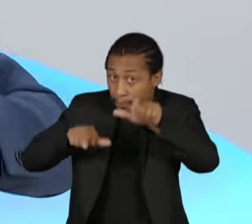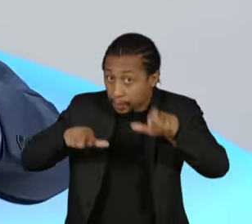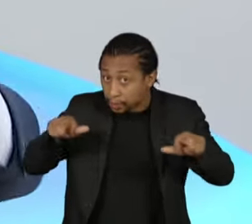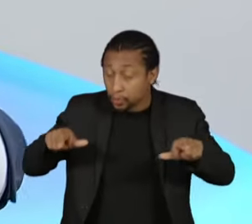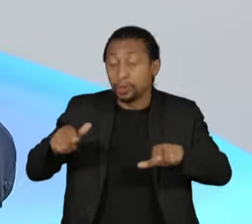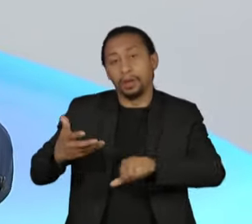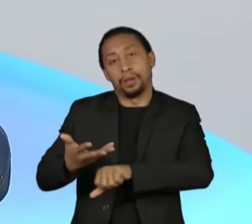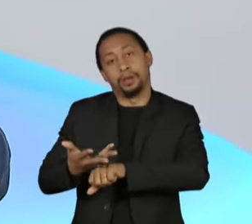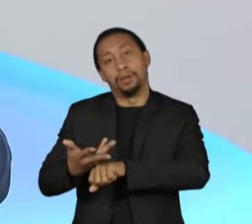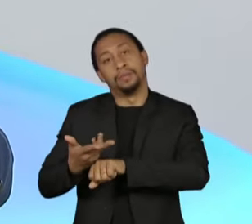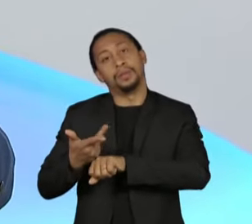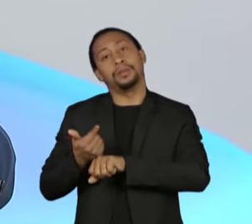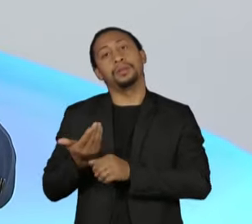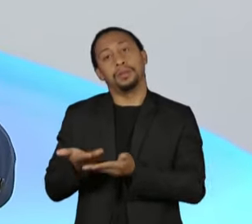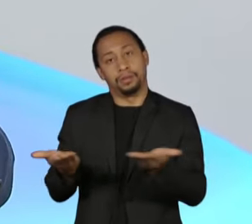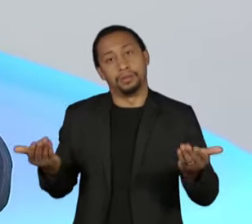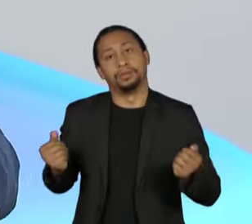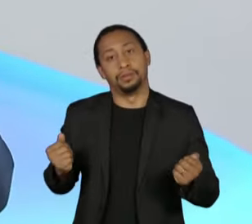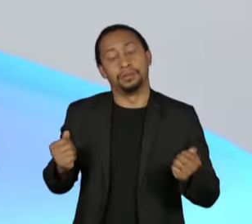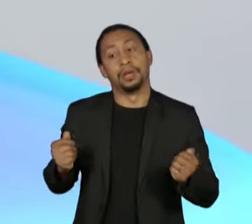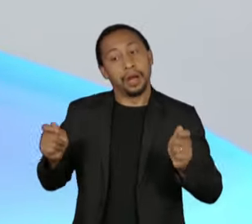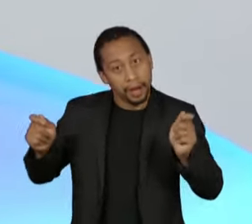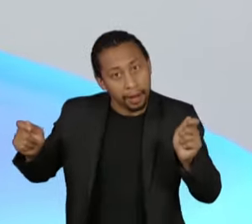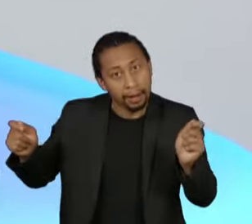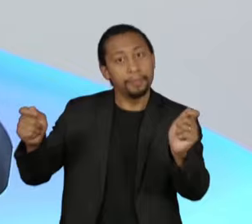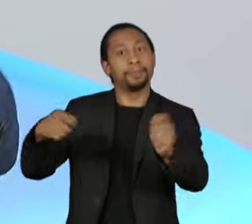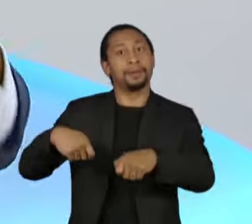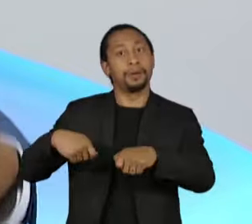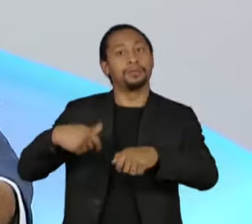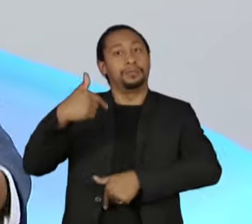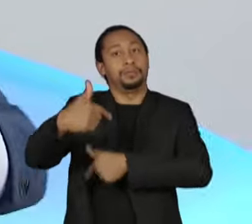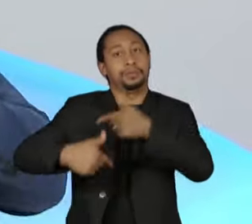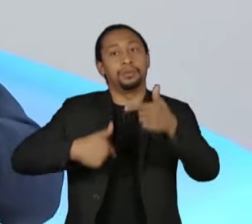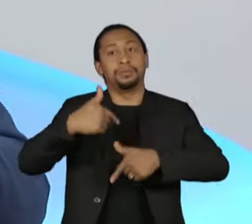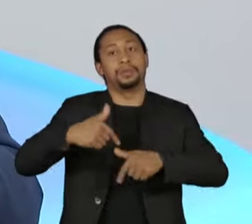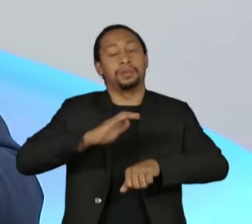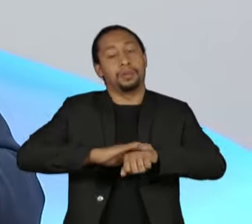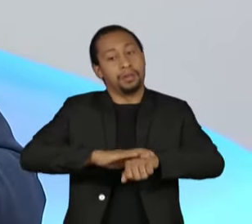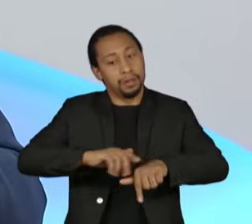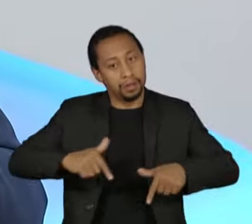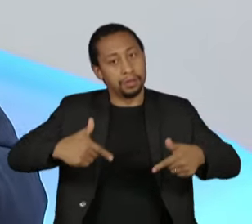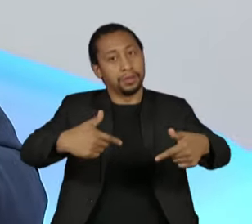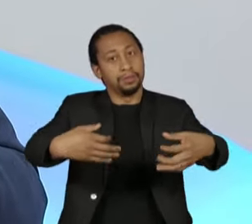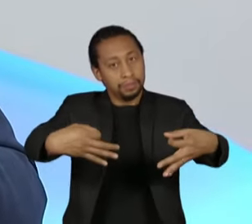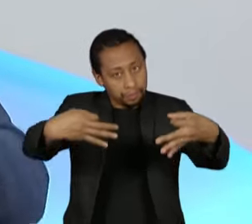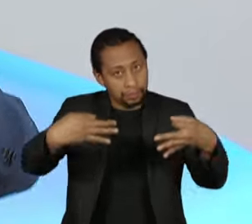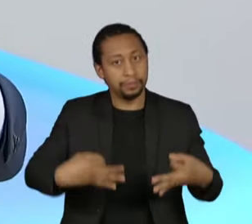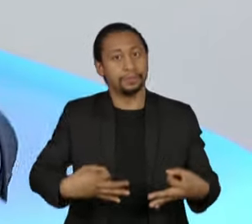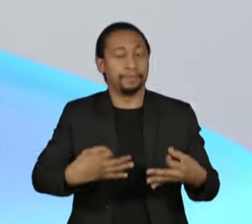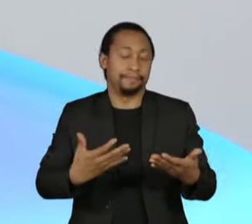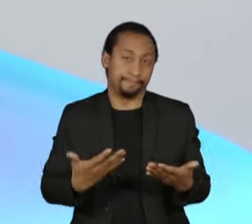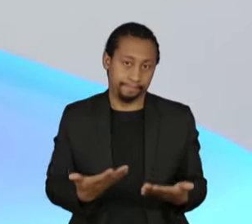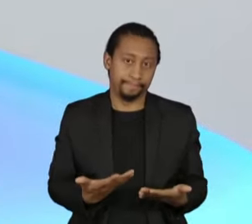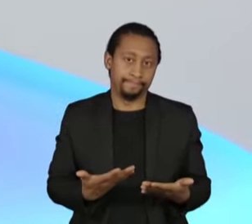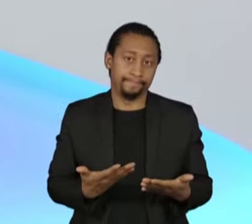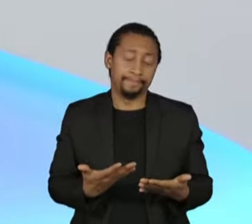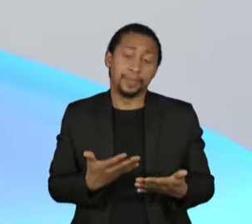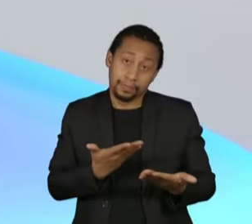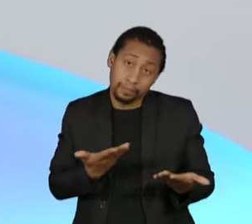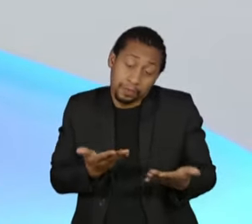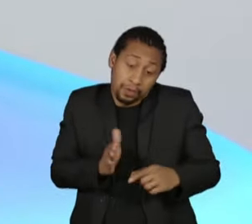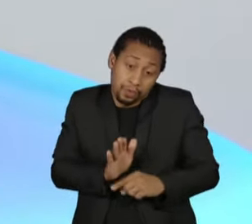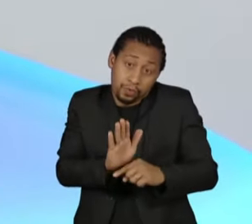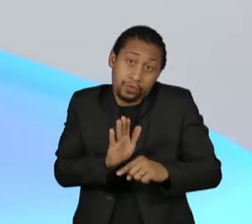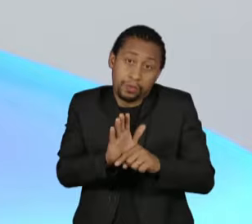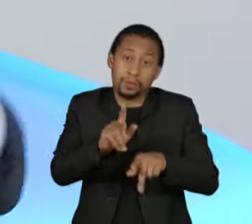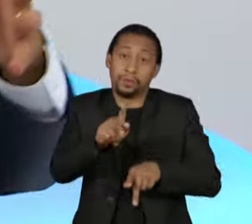de dar conta do recado. De fazer o melhor em favor daquilo que ele quer